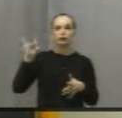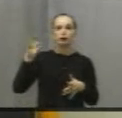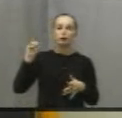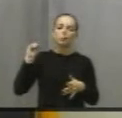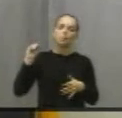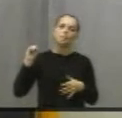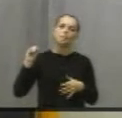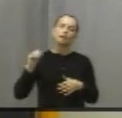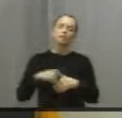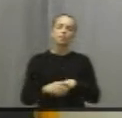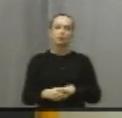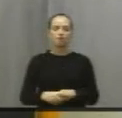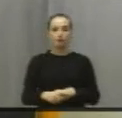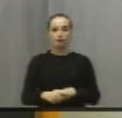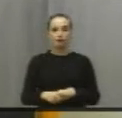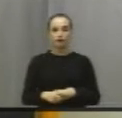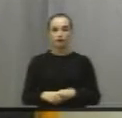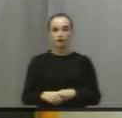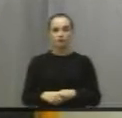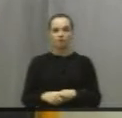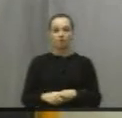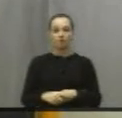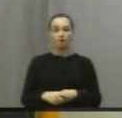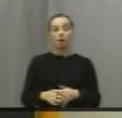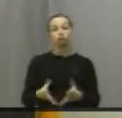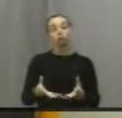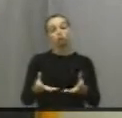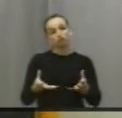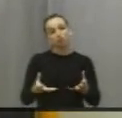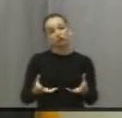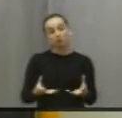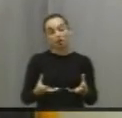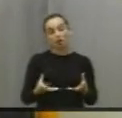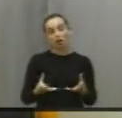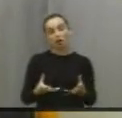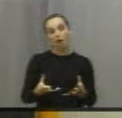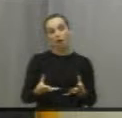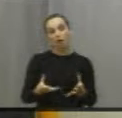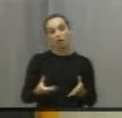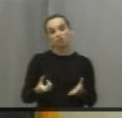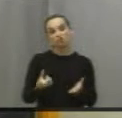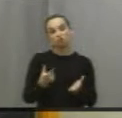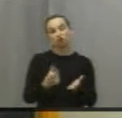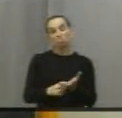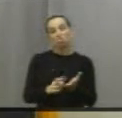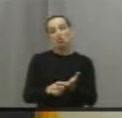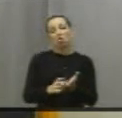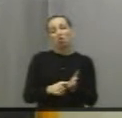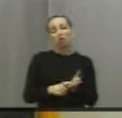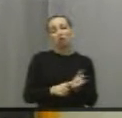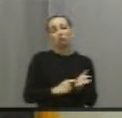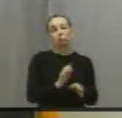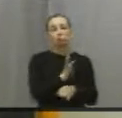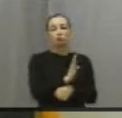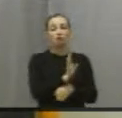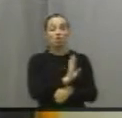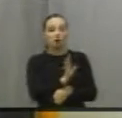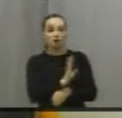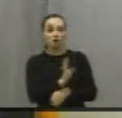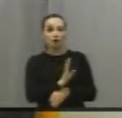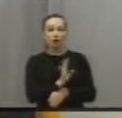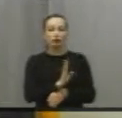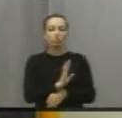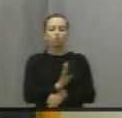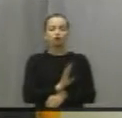vereador Edil Lopes, eu gostaria que se o senhor me emprestar um pedacinho do vídeo que o senhor usou, eu pedi para o pessoal da